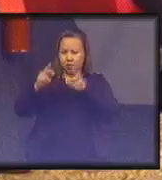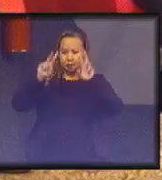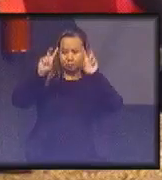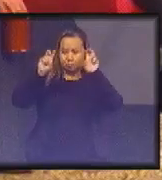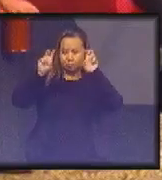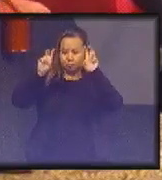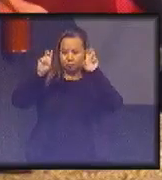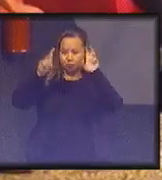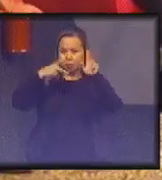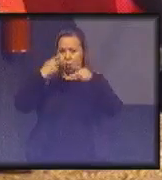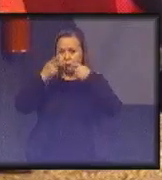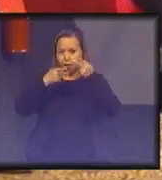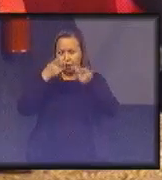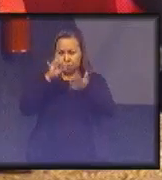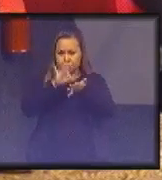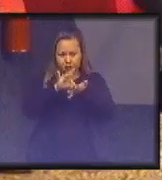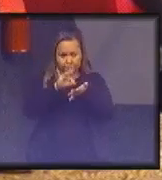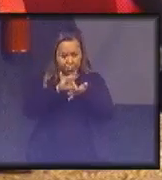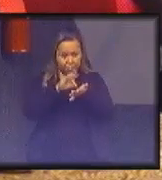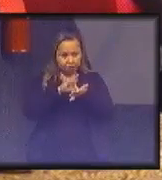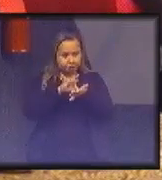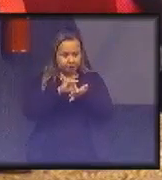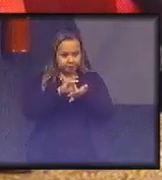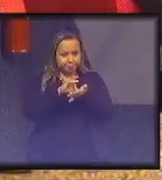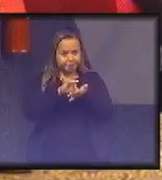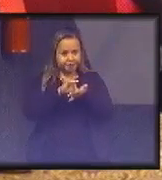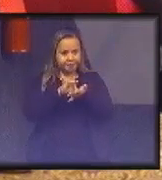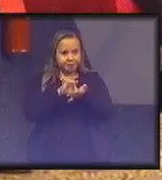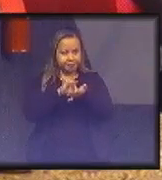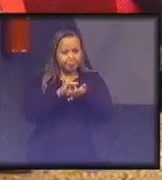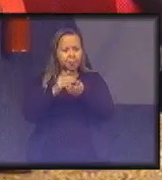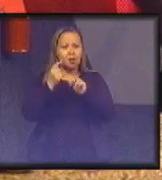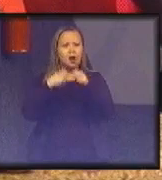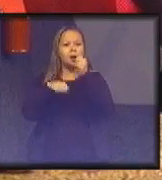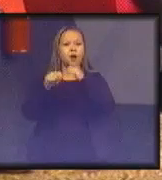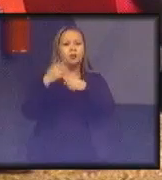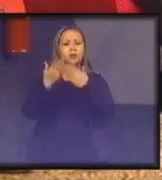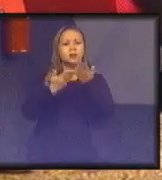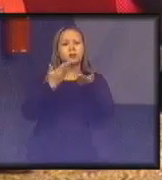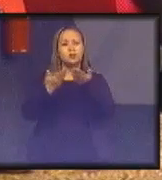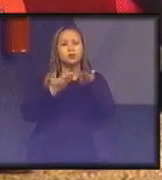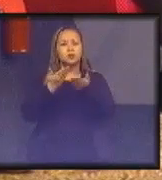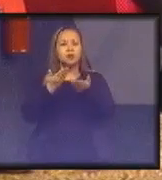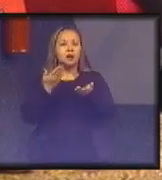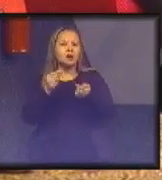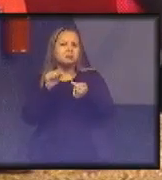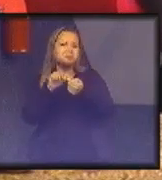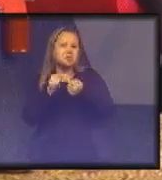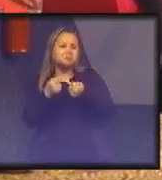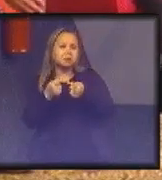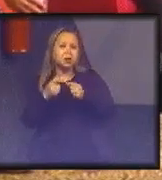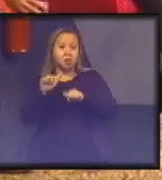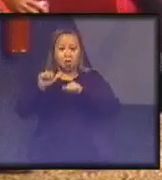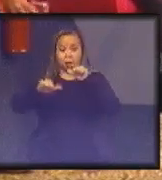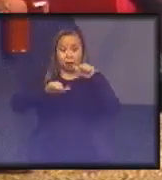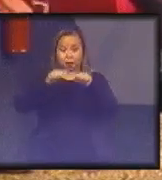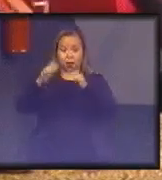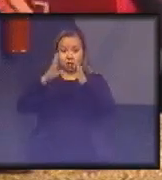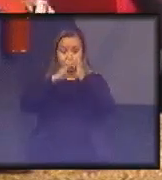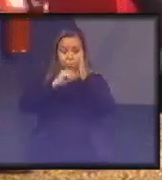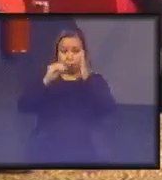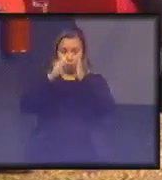falando que, na verdade, a economia circular é um contraponto a um modelo atual de